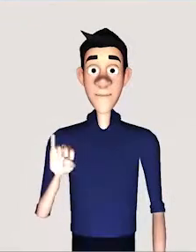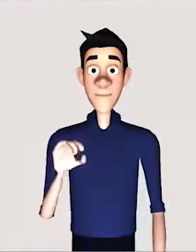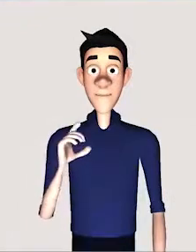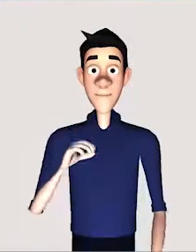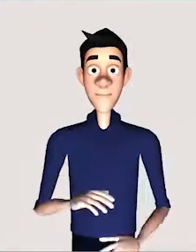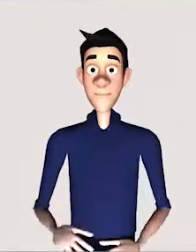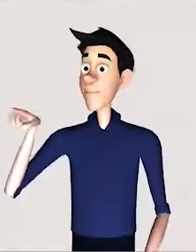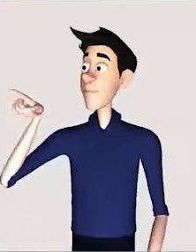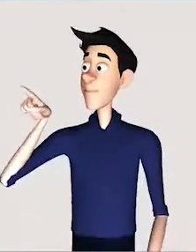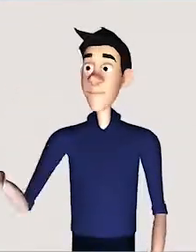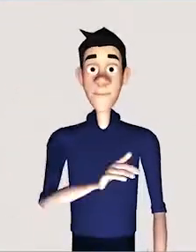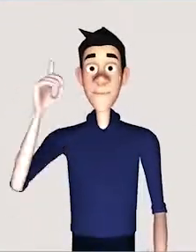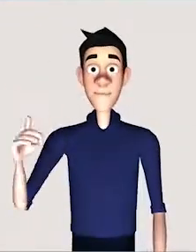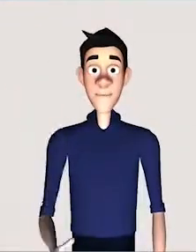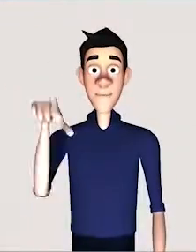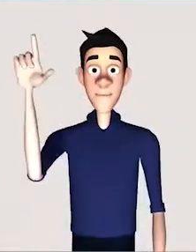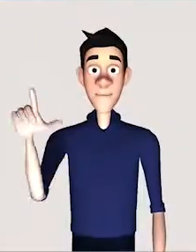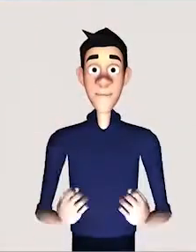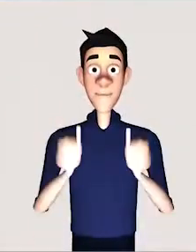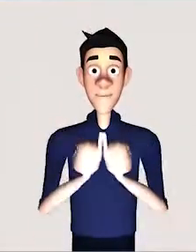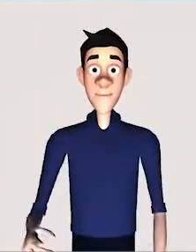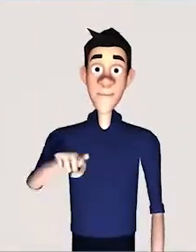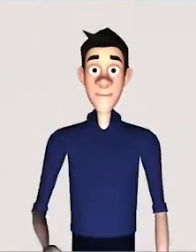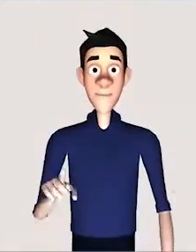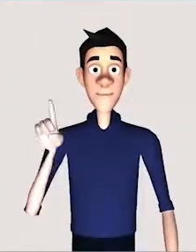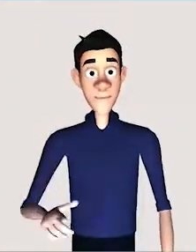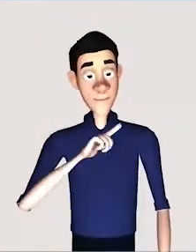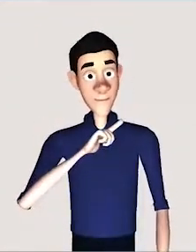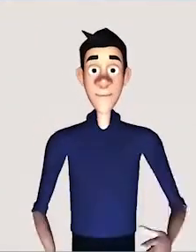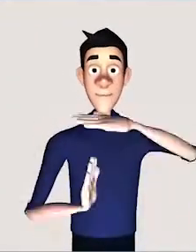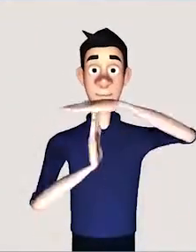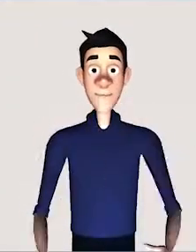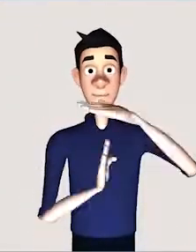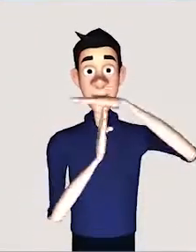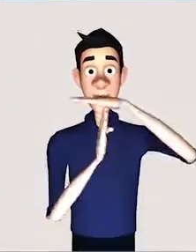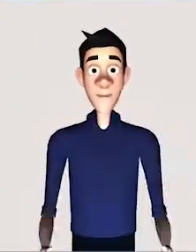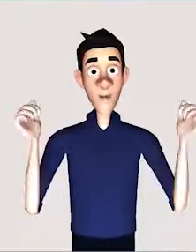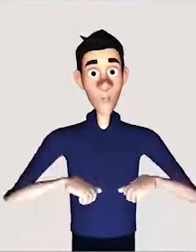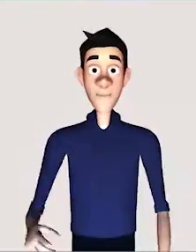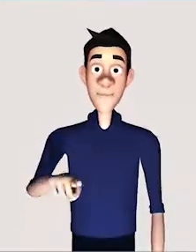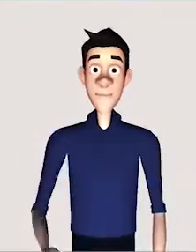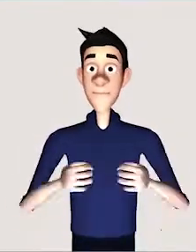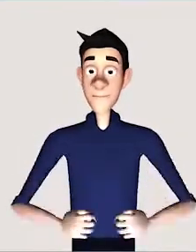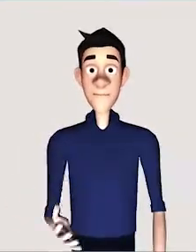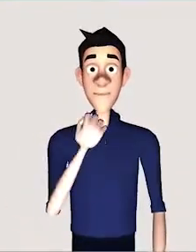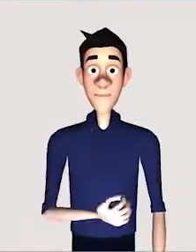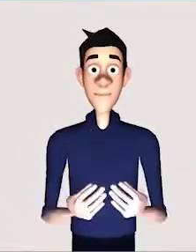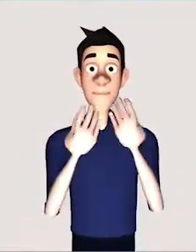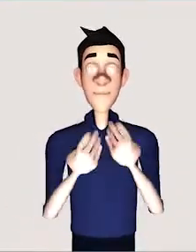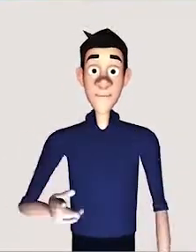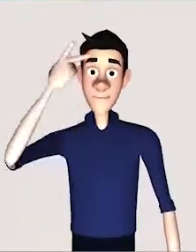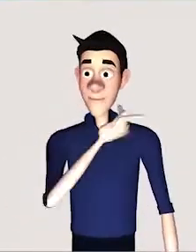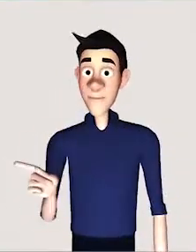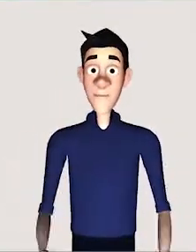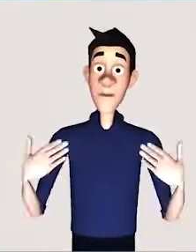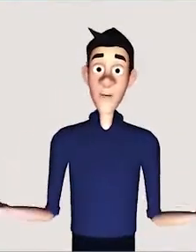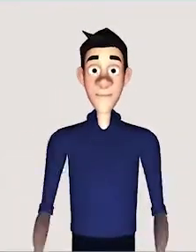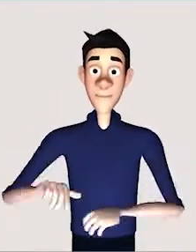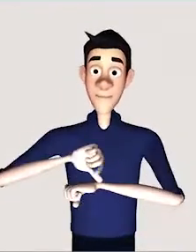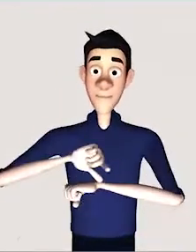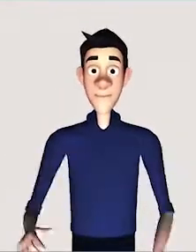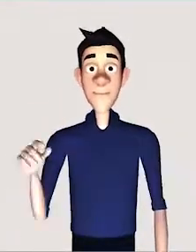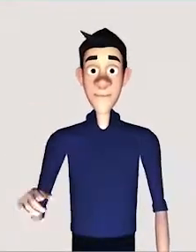Então, na hora que você pega esses números para comparar os números absolutos, se esse museu teve